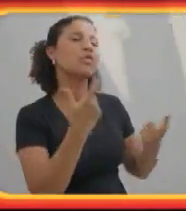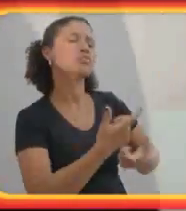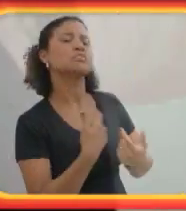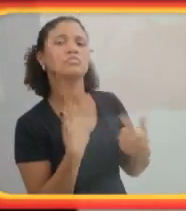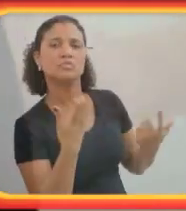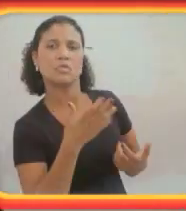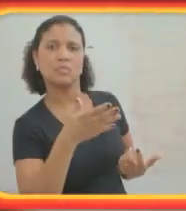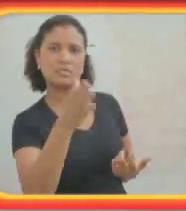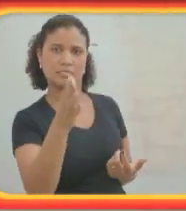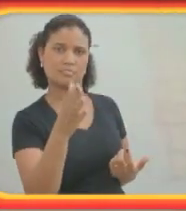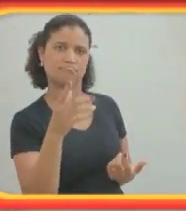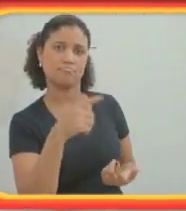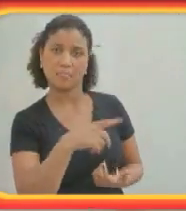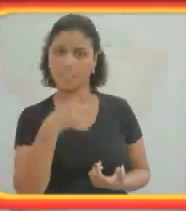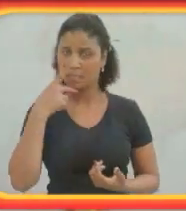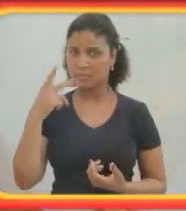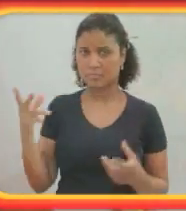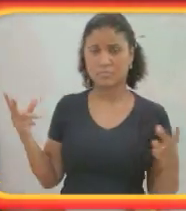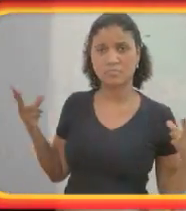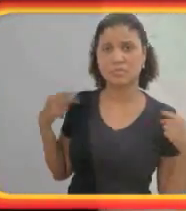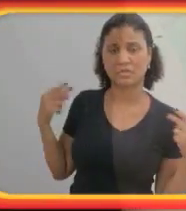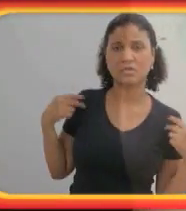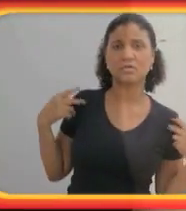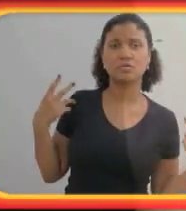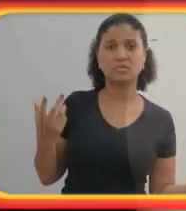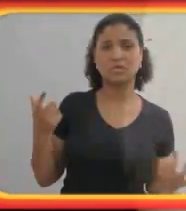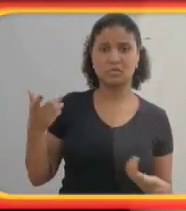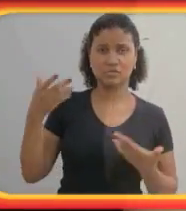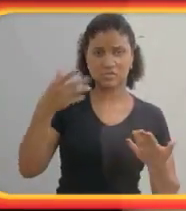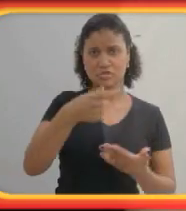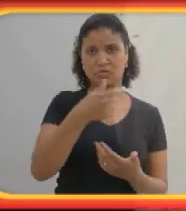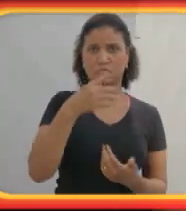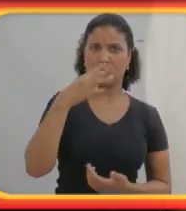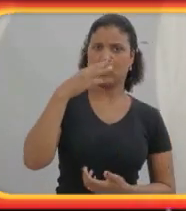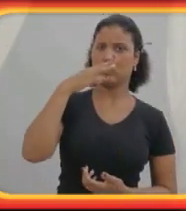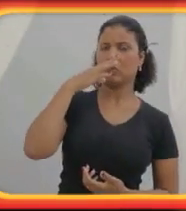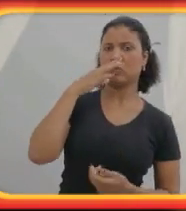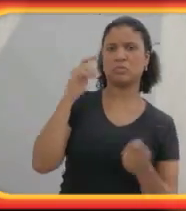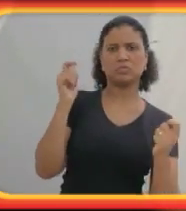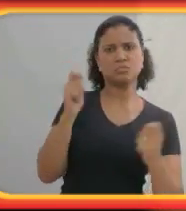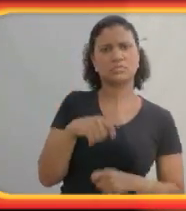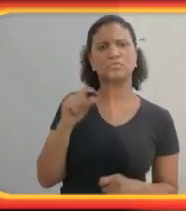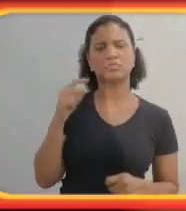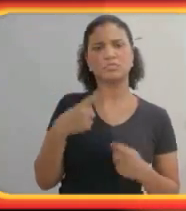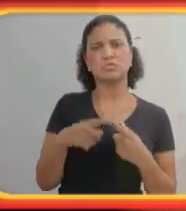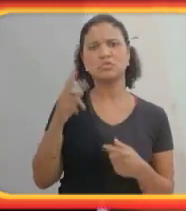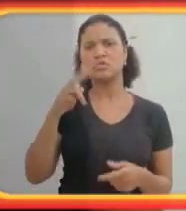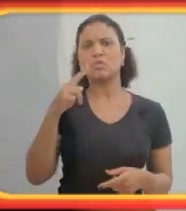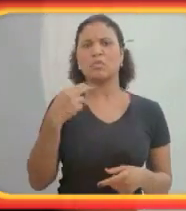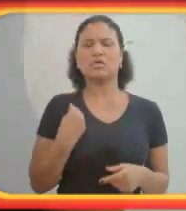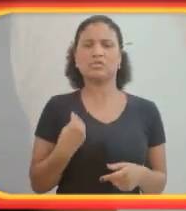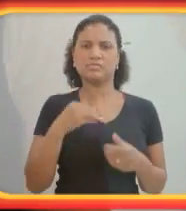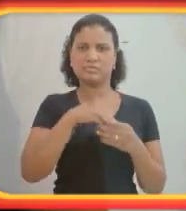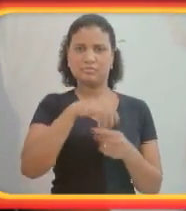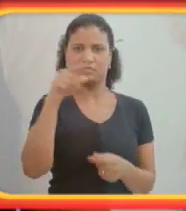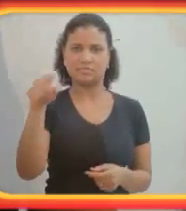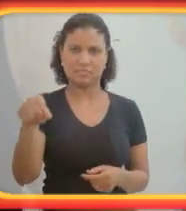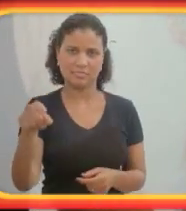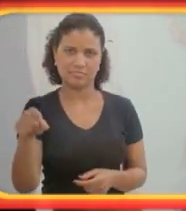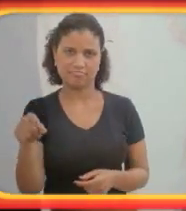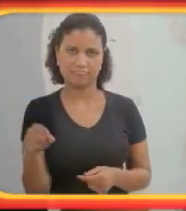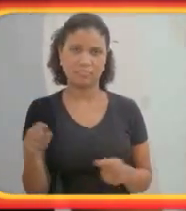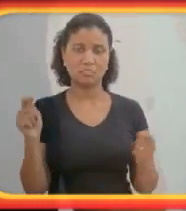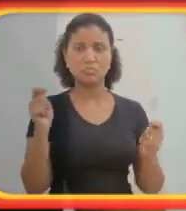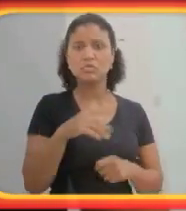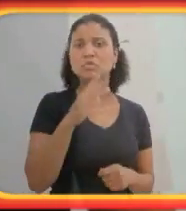disse ao motorista onde ele tinha que ir e ele ficou muito surpreso como é possível que alguém que nunca esteve lá antes pudesse conhecer todas as